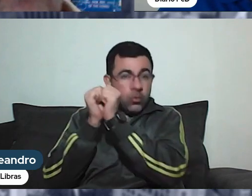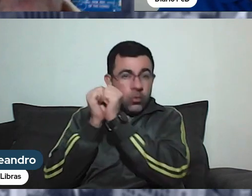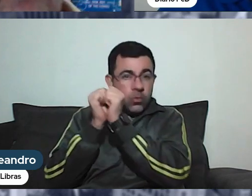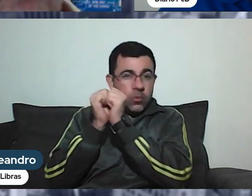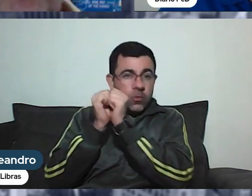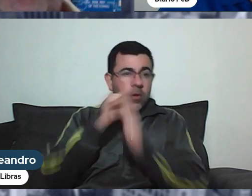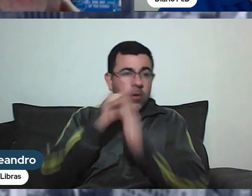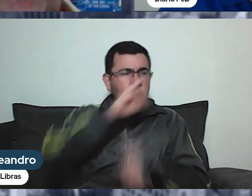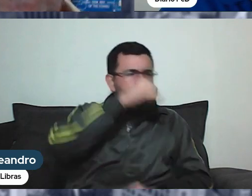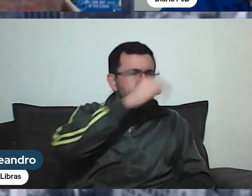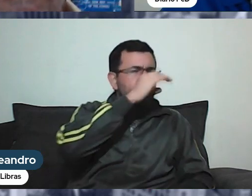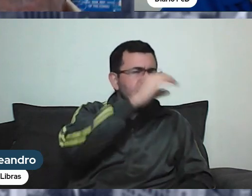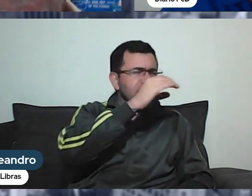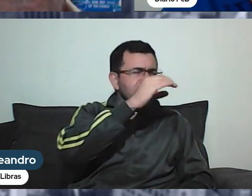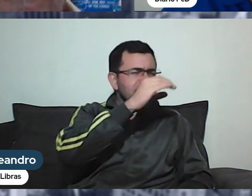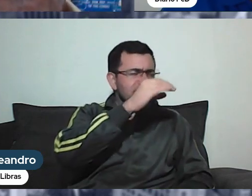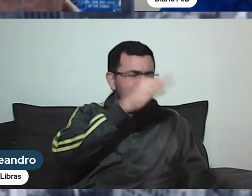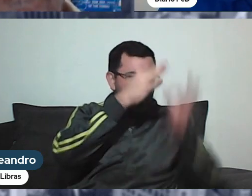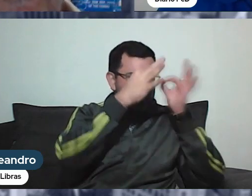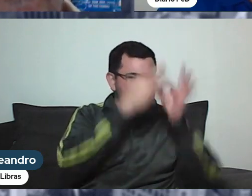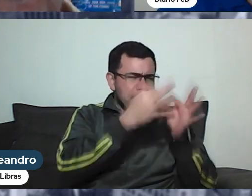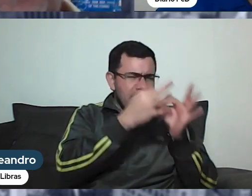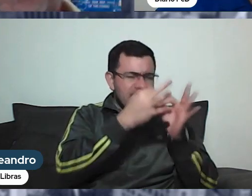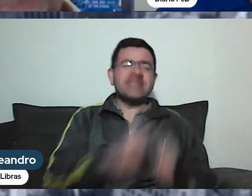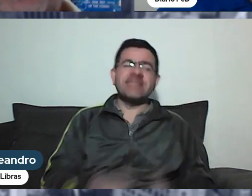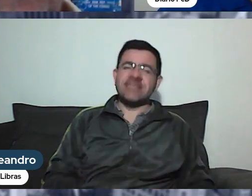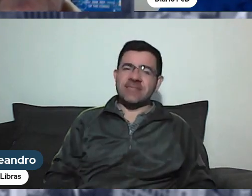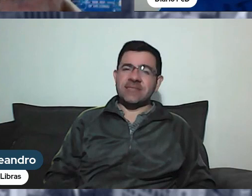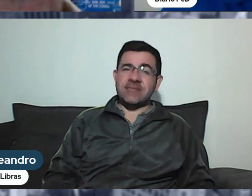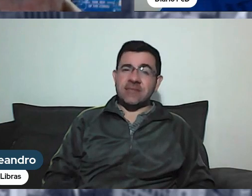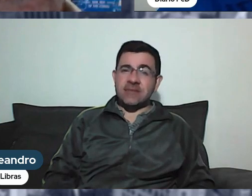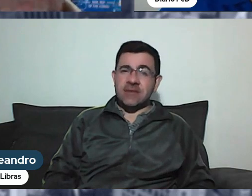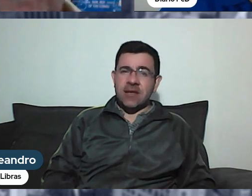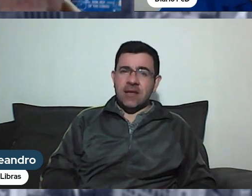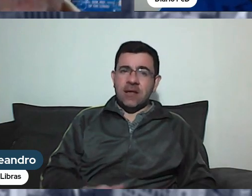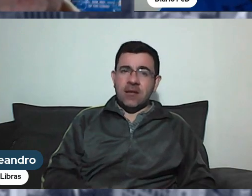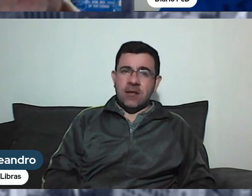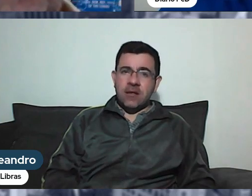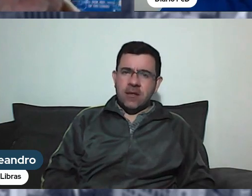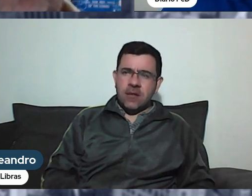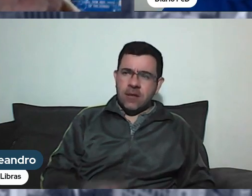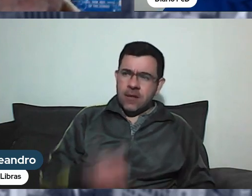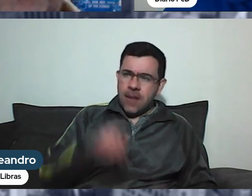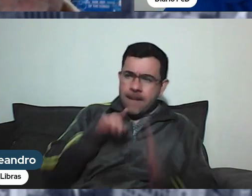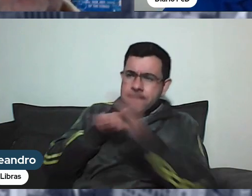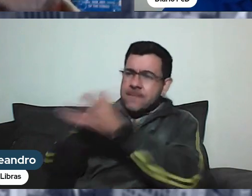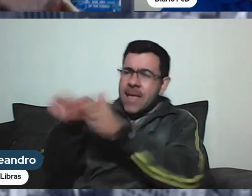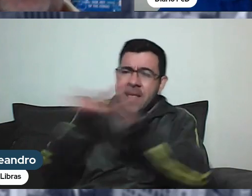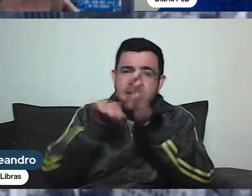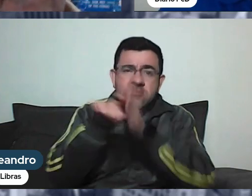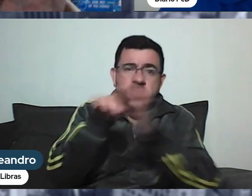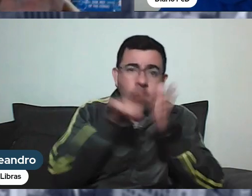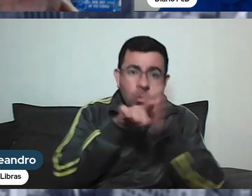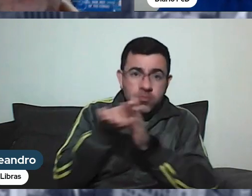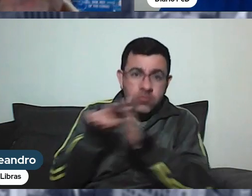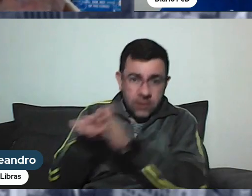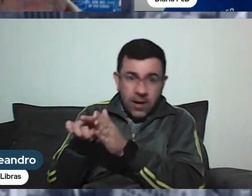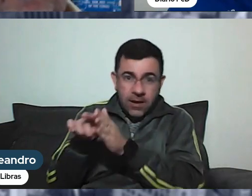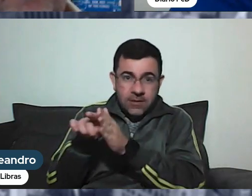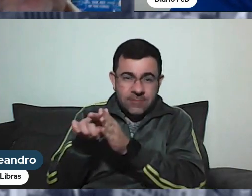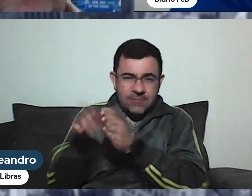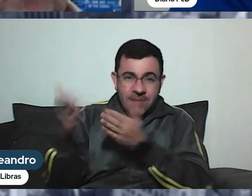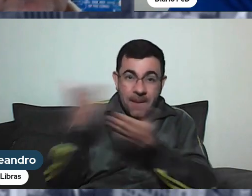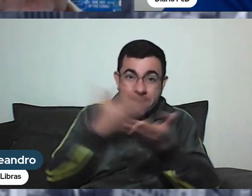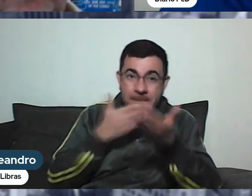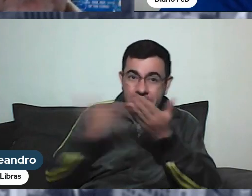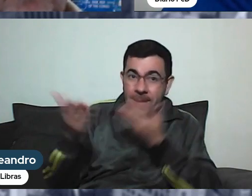preparado para uma nova remessa de consulta para essas pessoas que ele tem esses contatos para